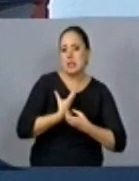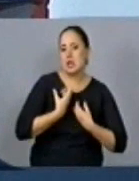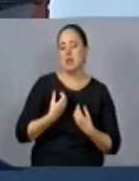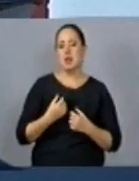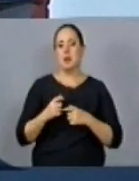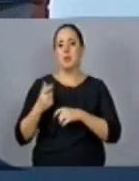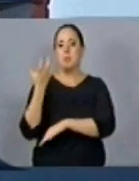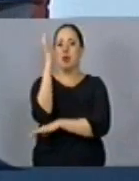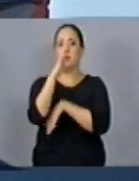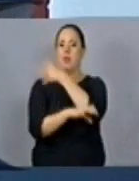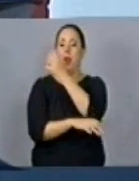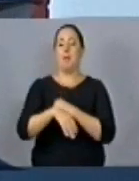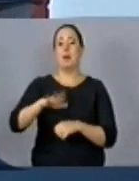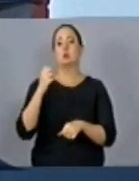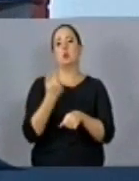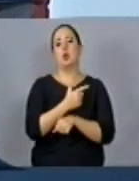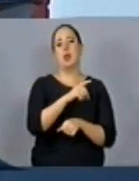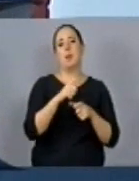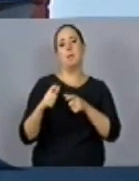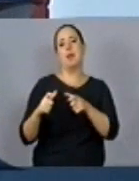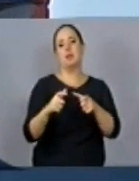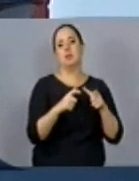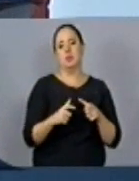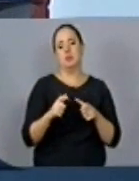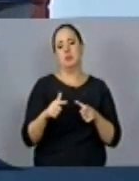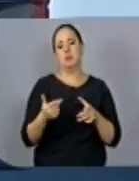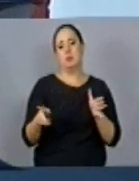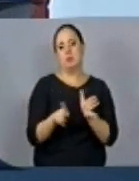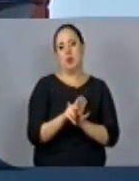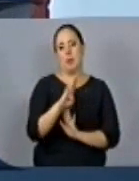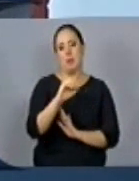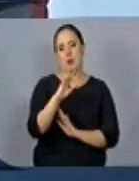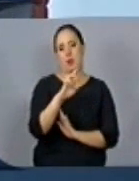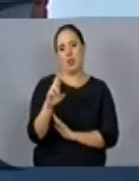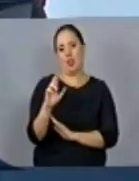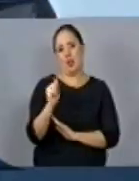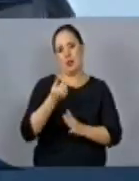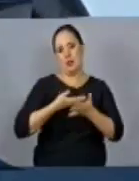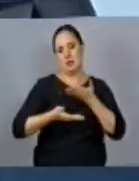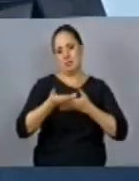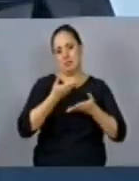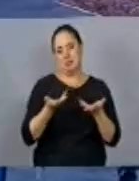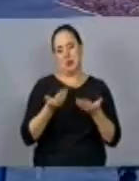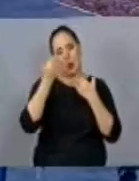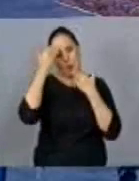Meio ambiente é mais que meio, é arredome, o esteio, bioterra e harmonia. Muito obrigado pela presença.